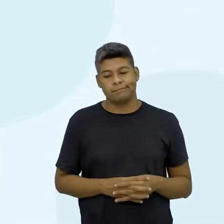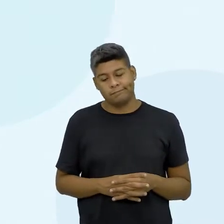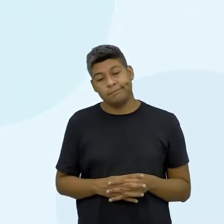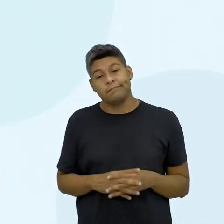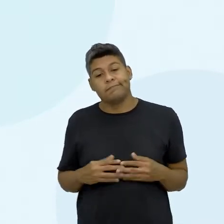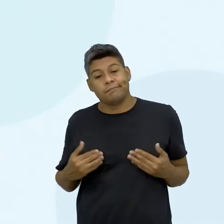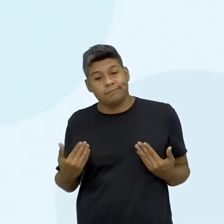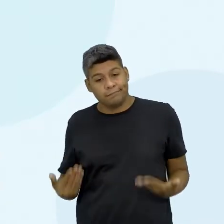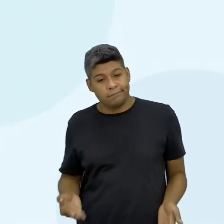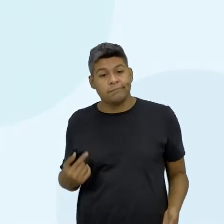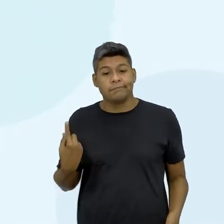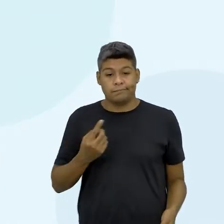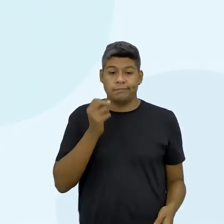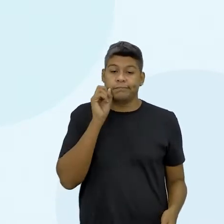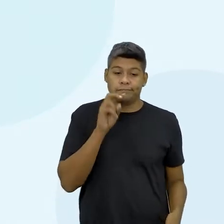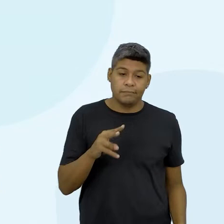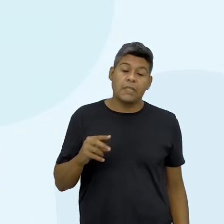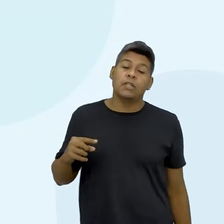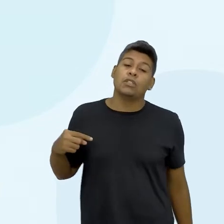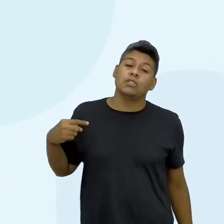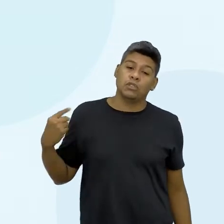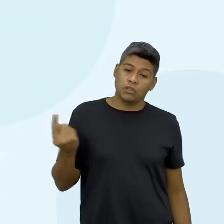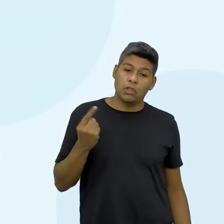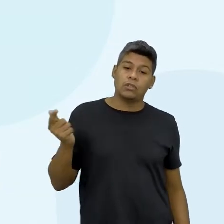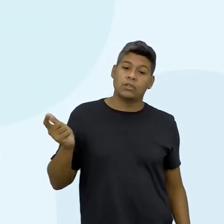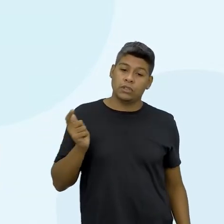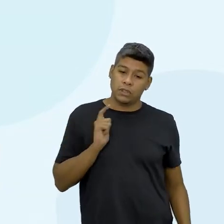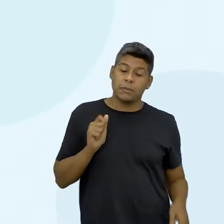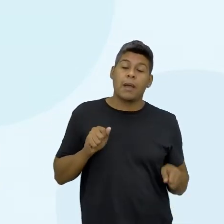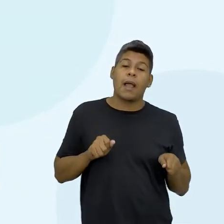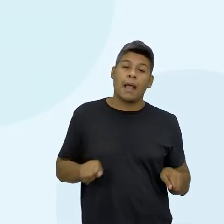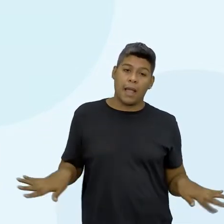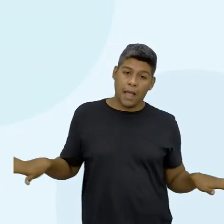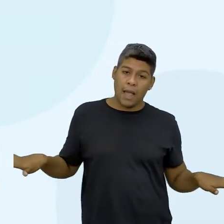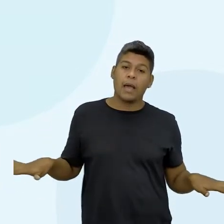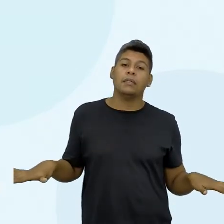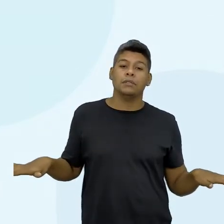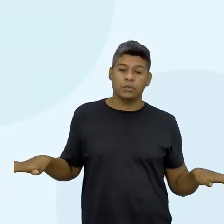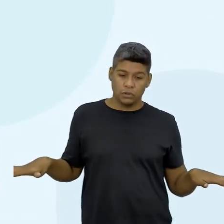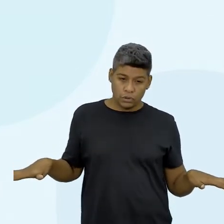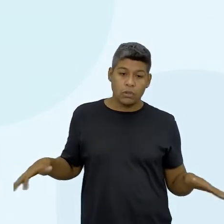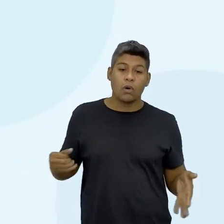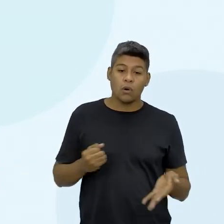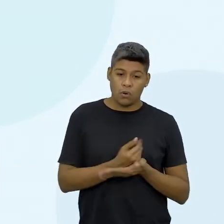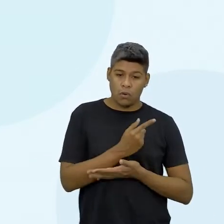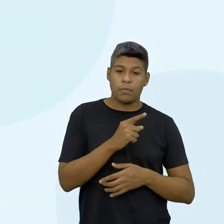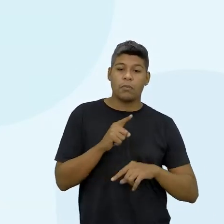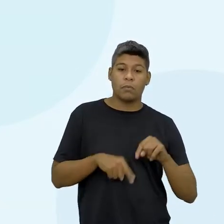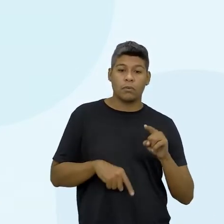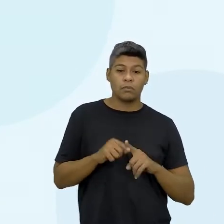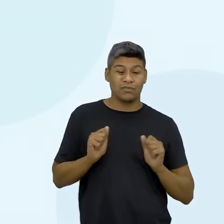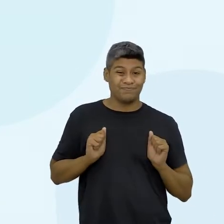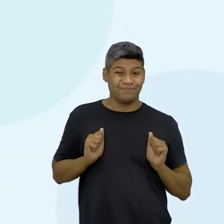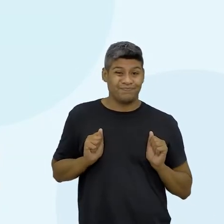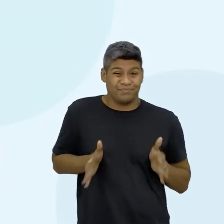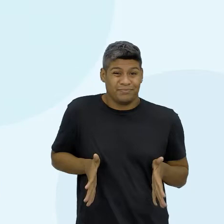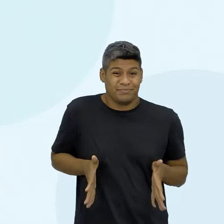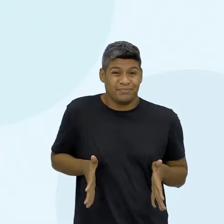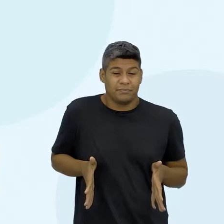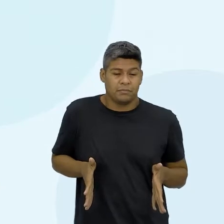E aí, a gente viu, né? Que todos nós temos despesas e que comprar o produto por impulso sem